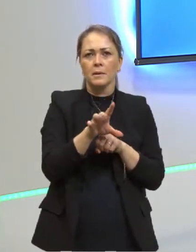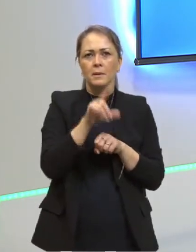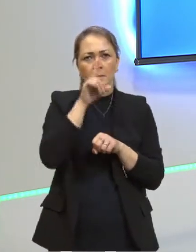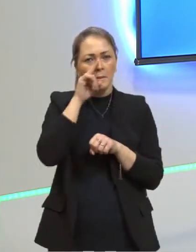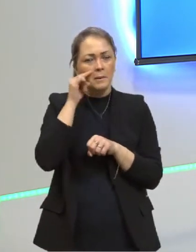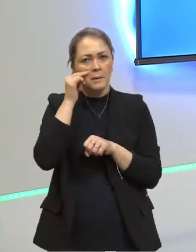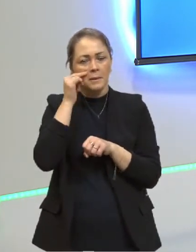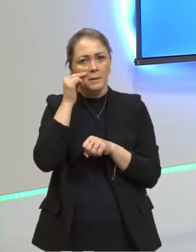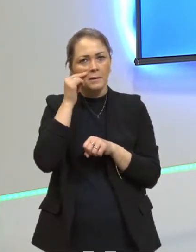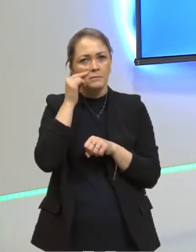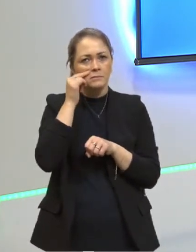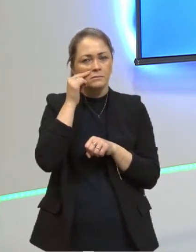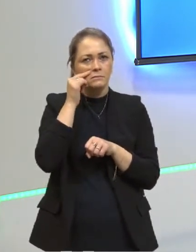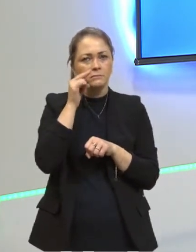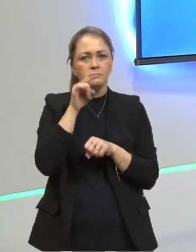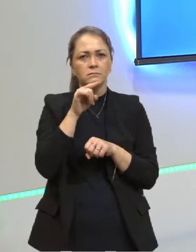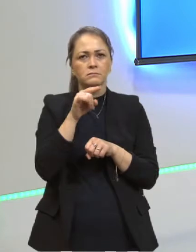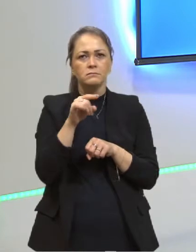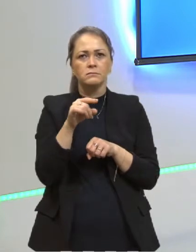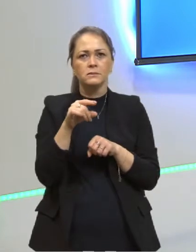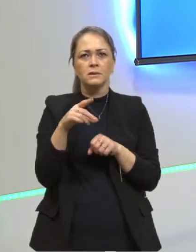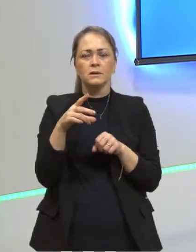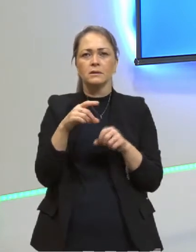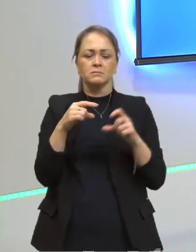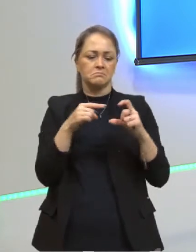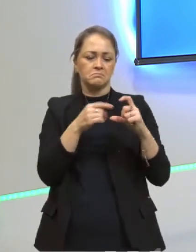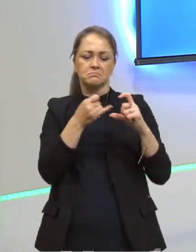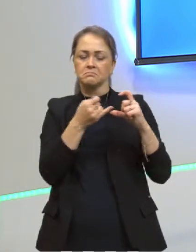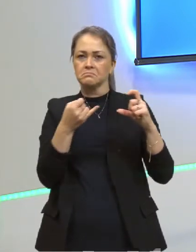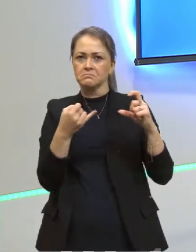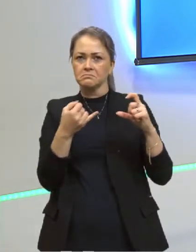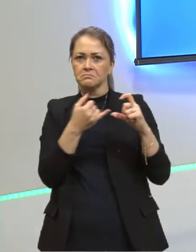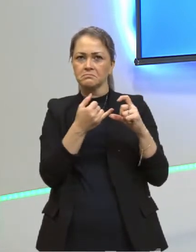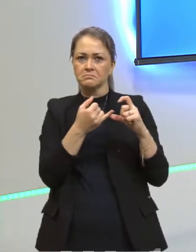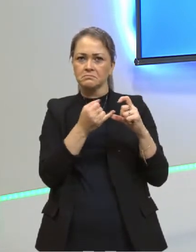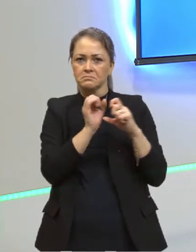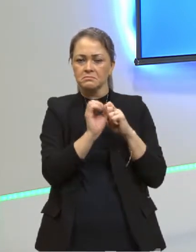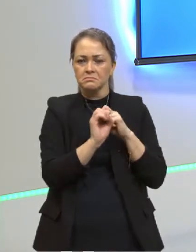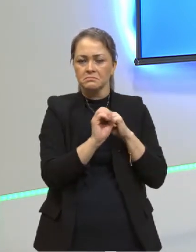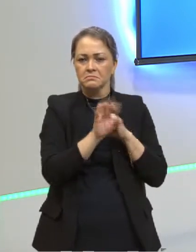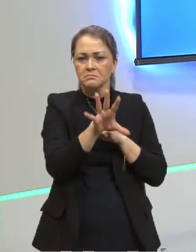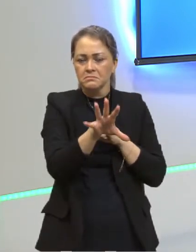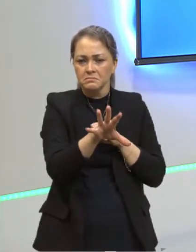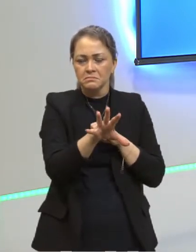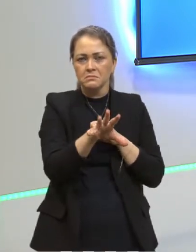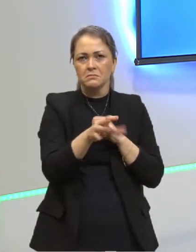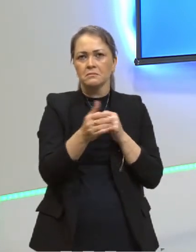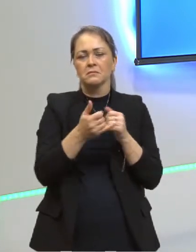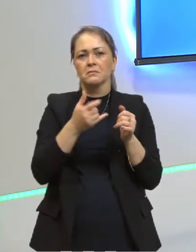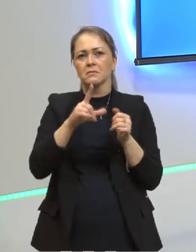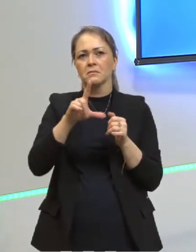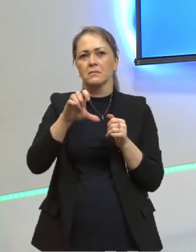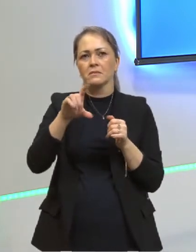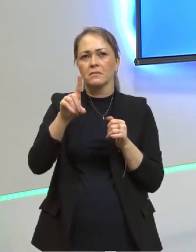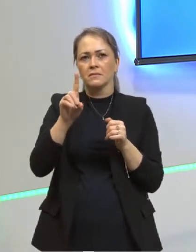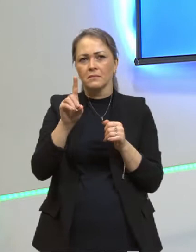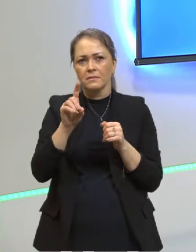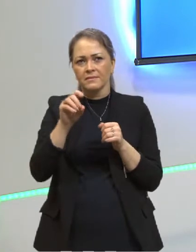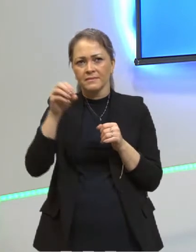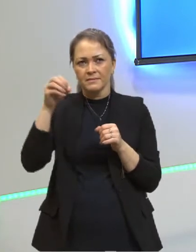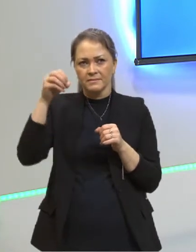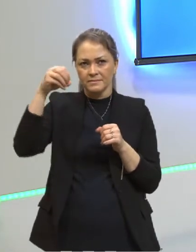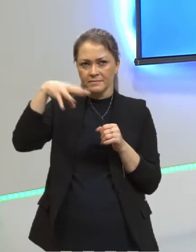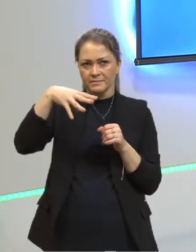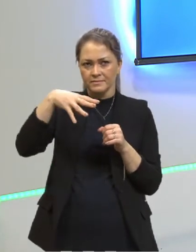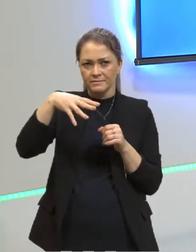pilha e fazer uma, ter uma forma de emitir, ela ser de LED, ou algo que emita a